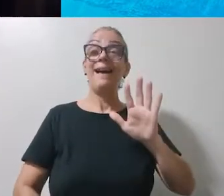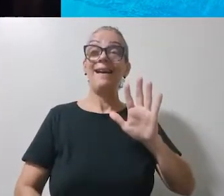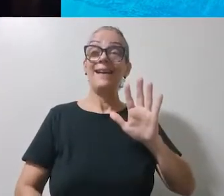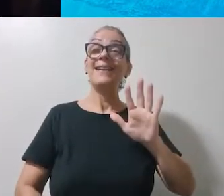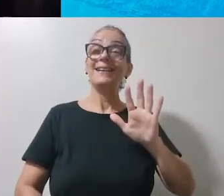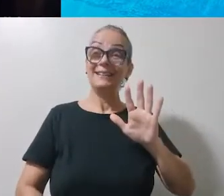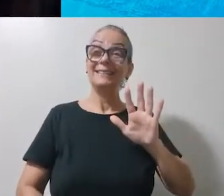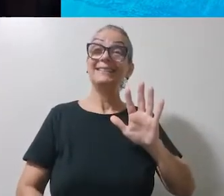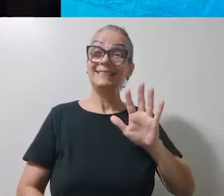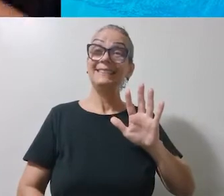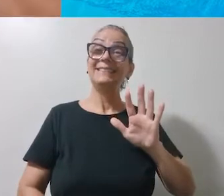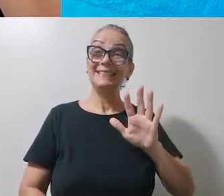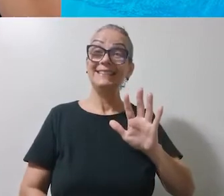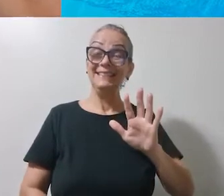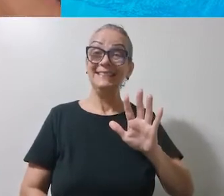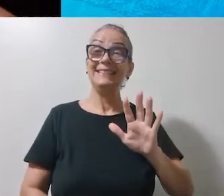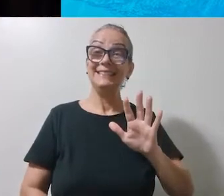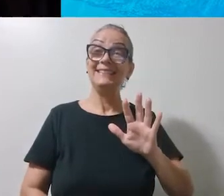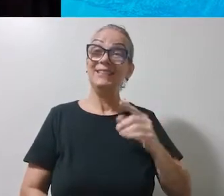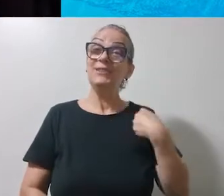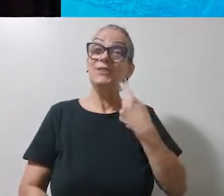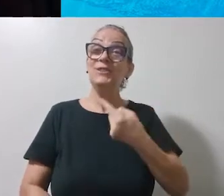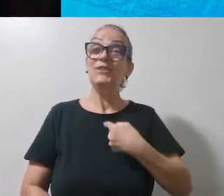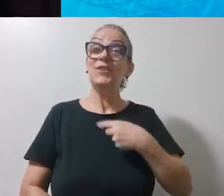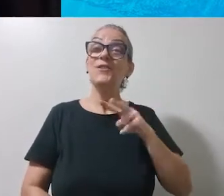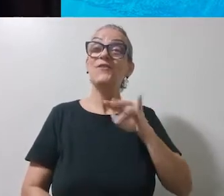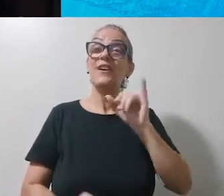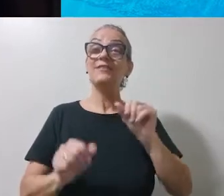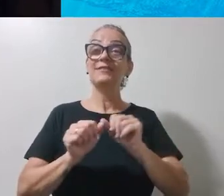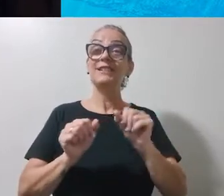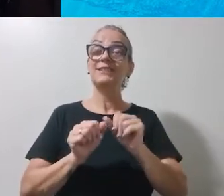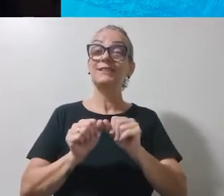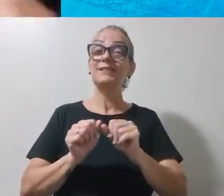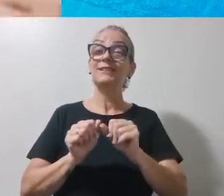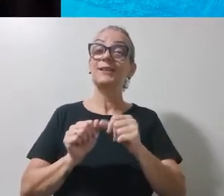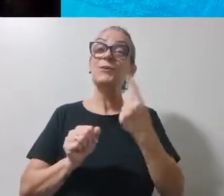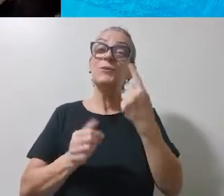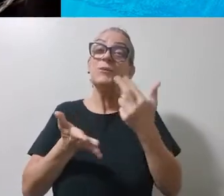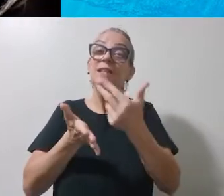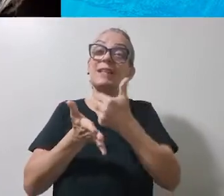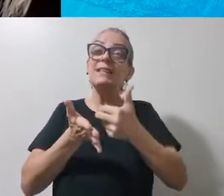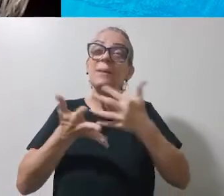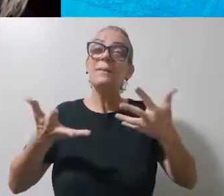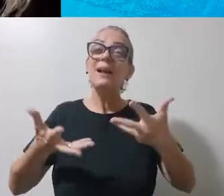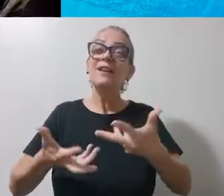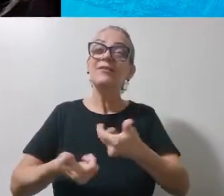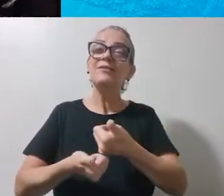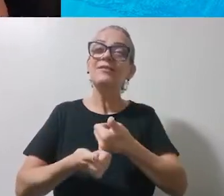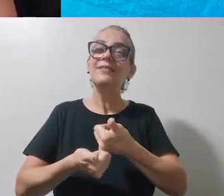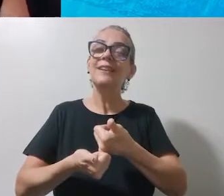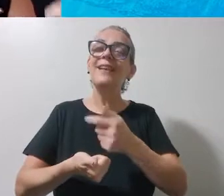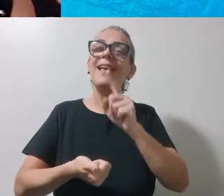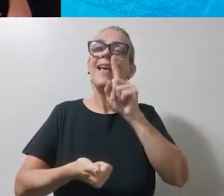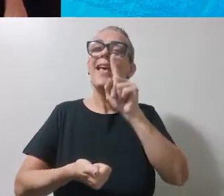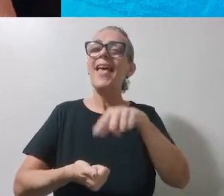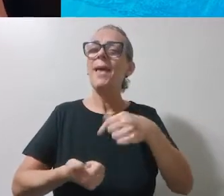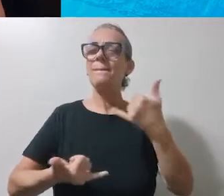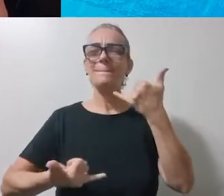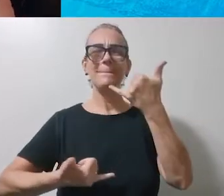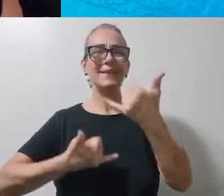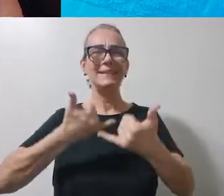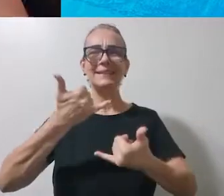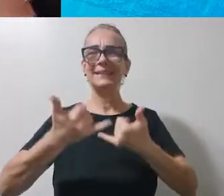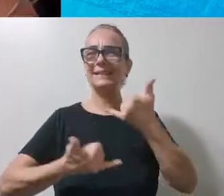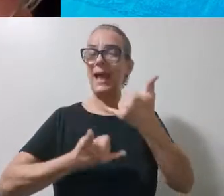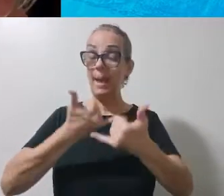Hum, nós vamos fazer um desenho maravilhoso, que é brincar. Porque quando a gente